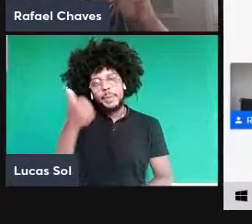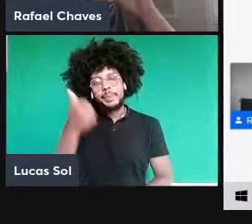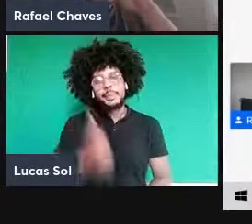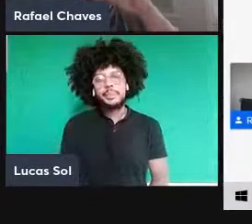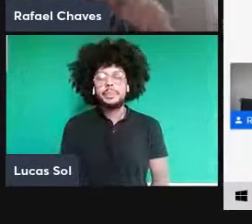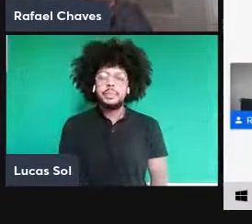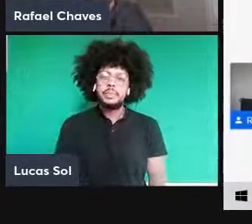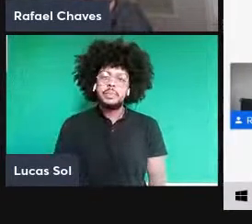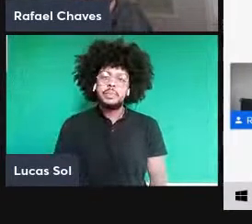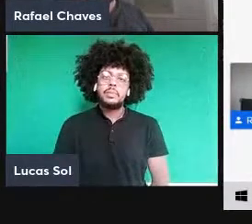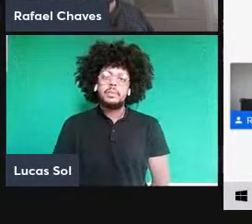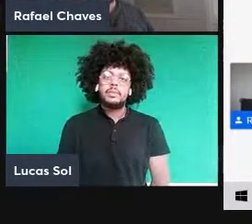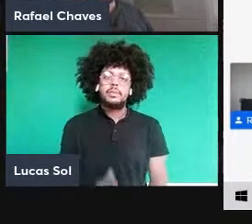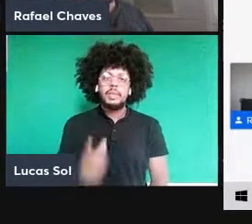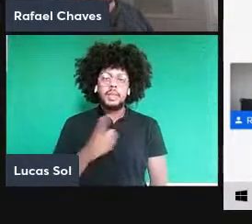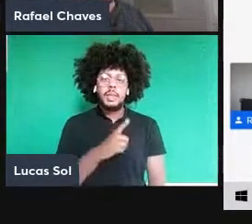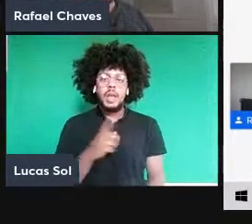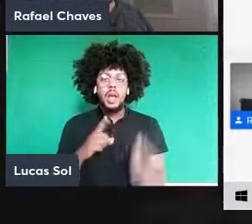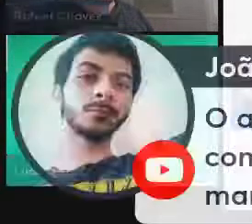pergunta do